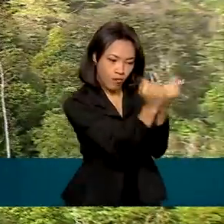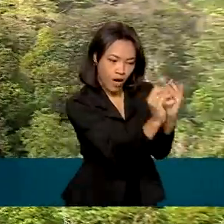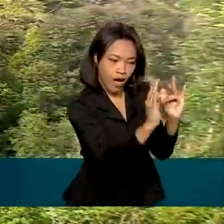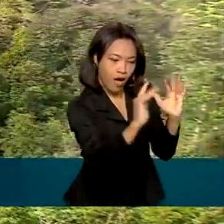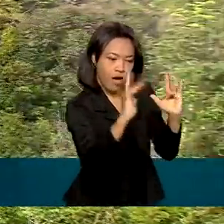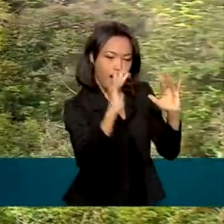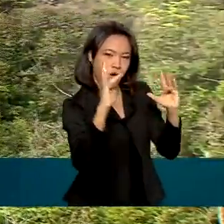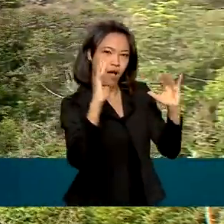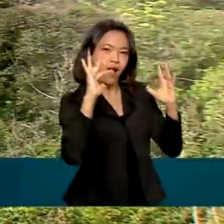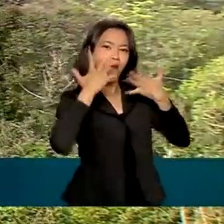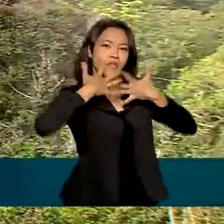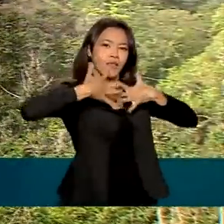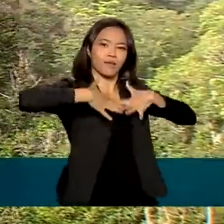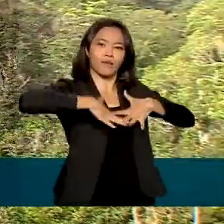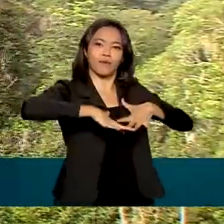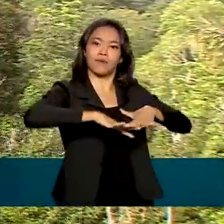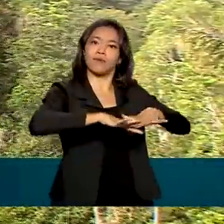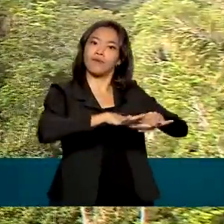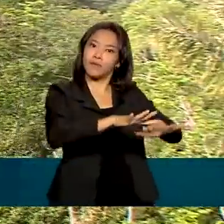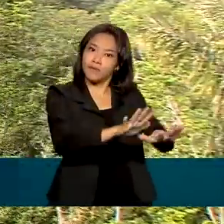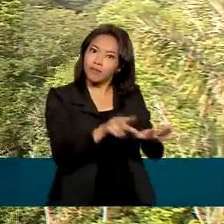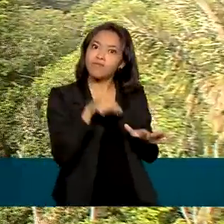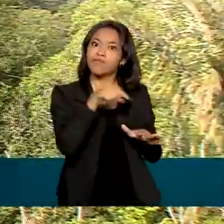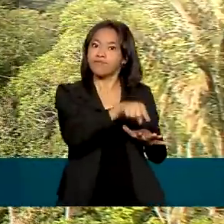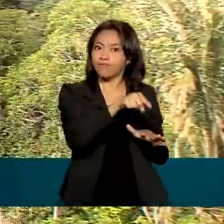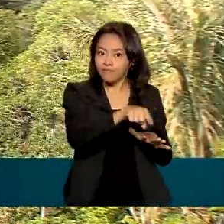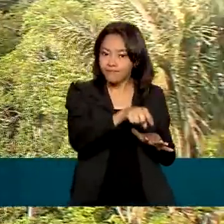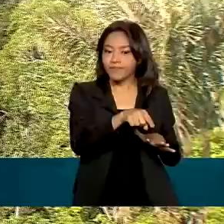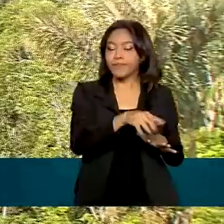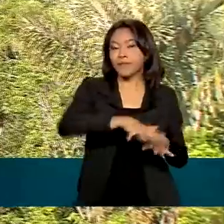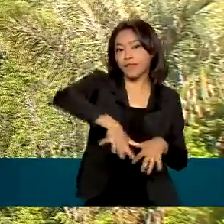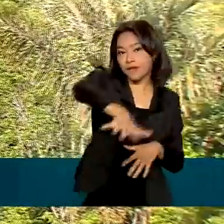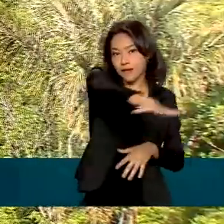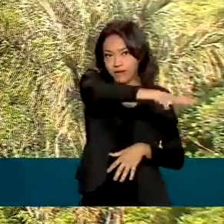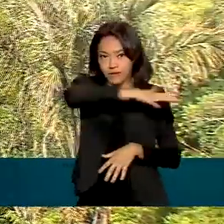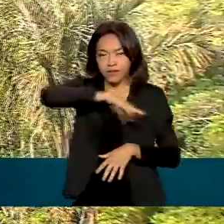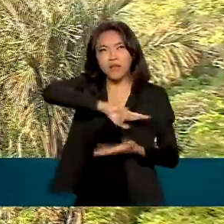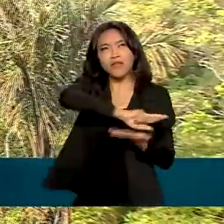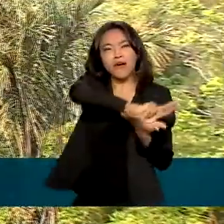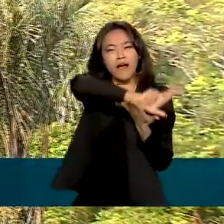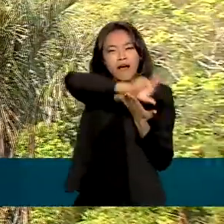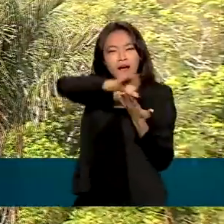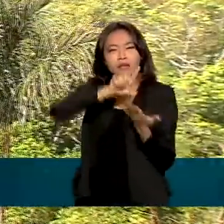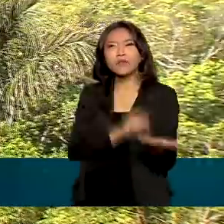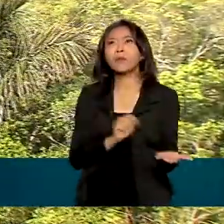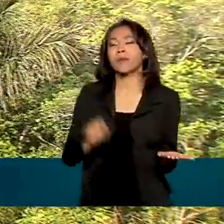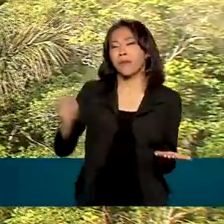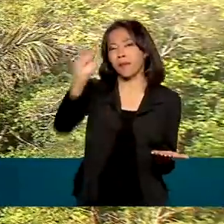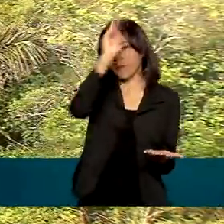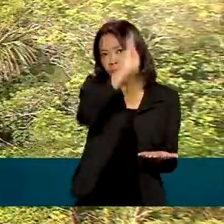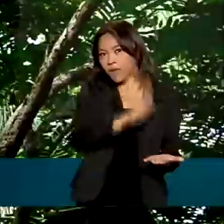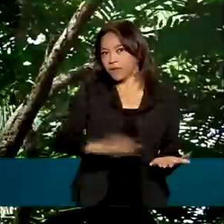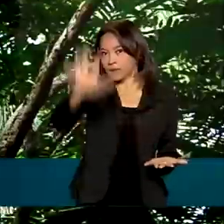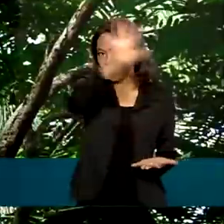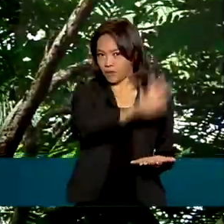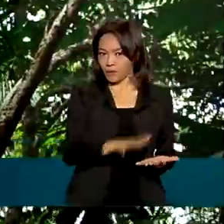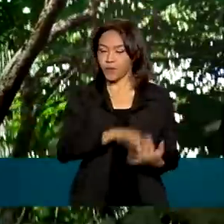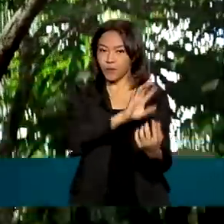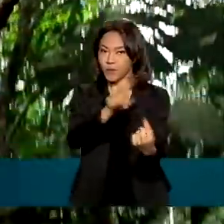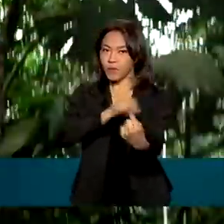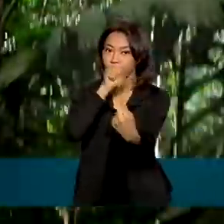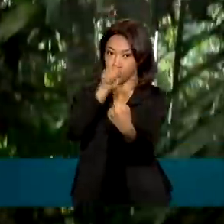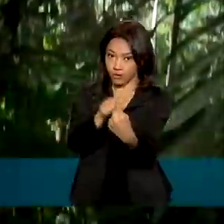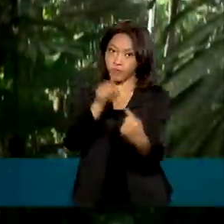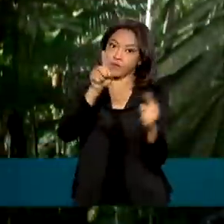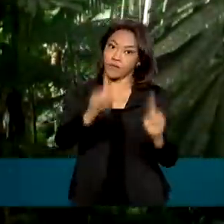espécies nativas e com sistemas agroflorestais nos vários biomas do território brasileiro. O objetivo